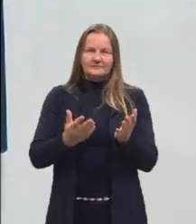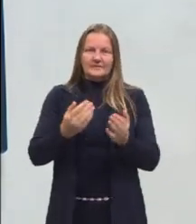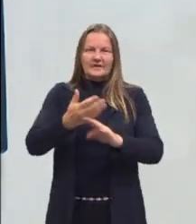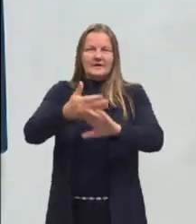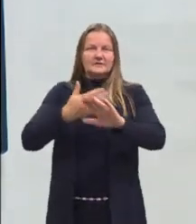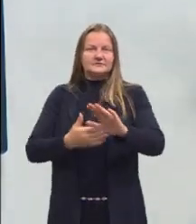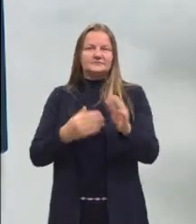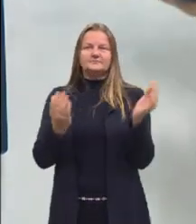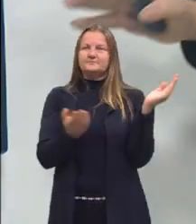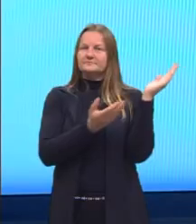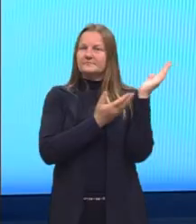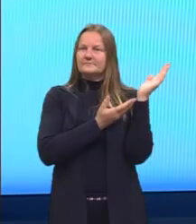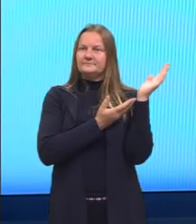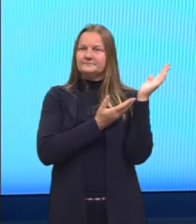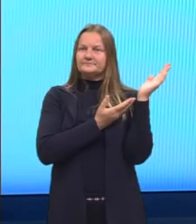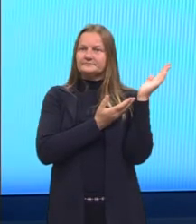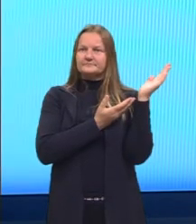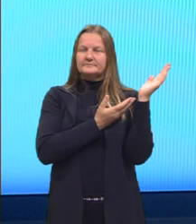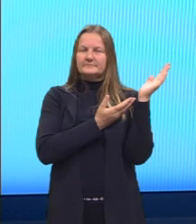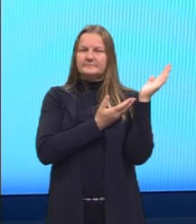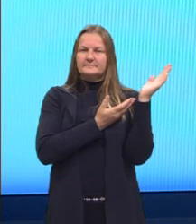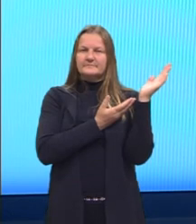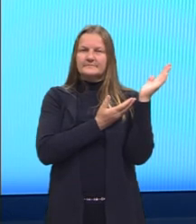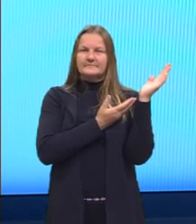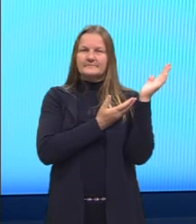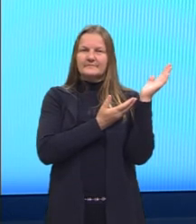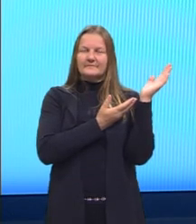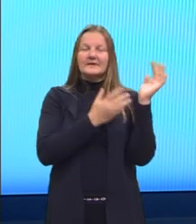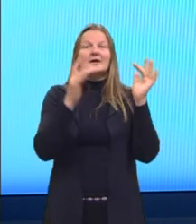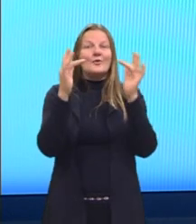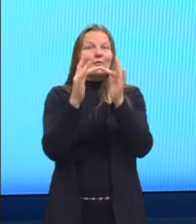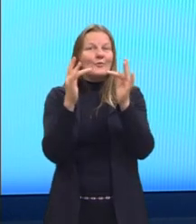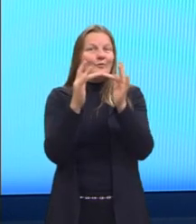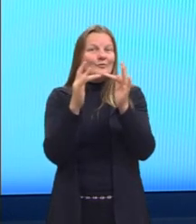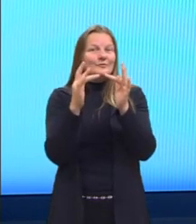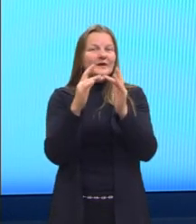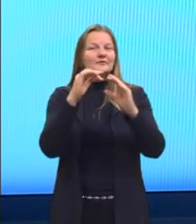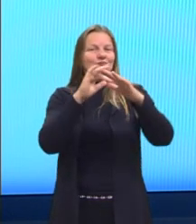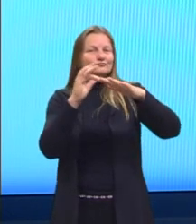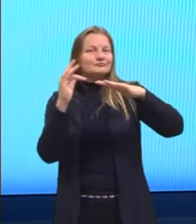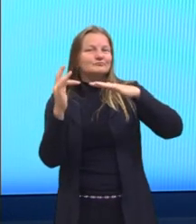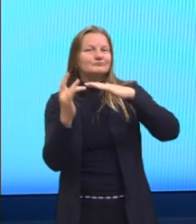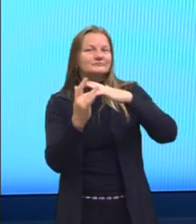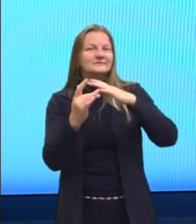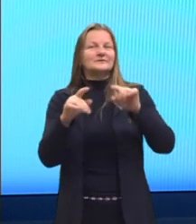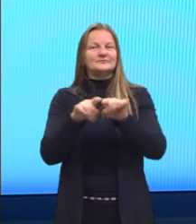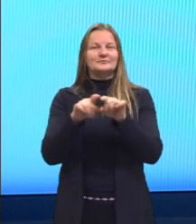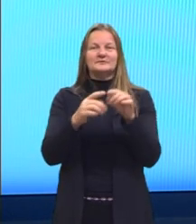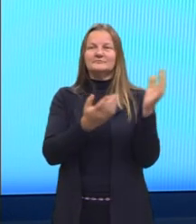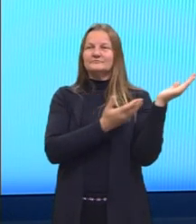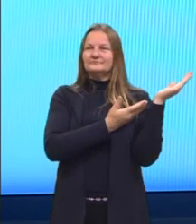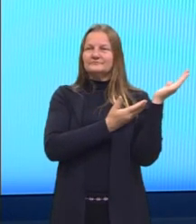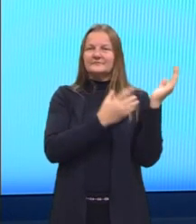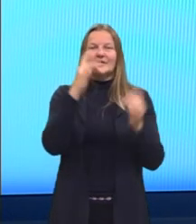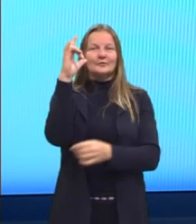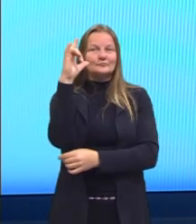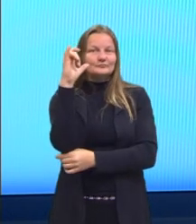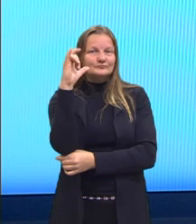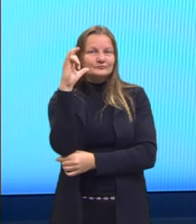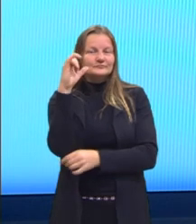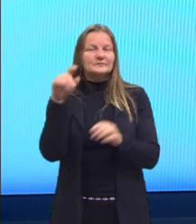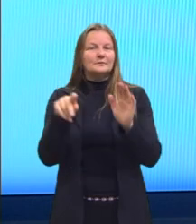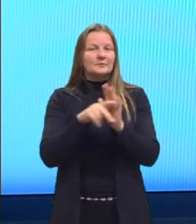propriamente dita, vocês sabem que aqui no cantinho vocês encontram as minhas redes sociais. Vocês têm aqui o meu Instagram